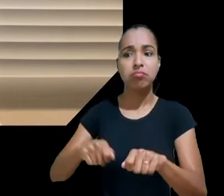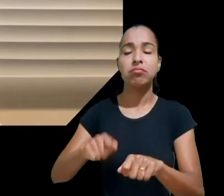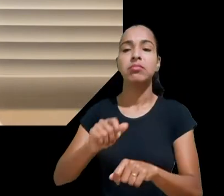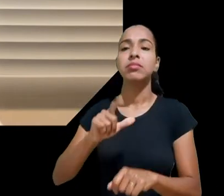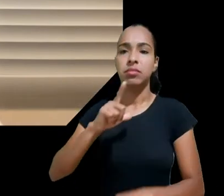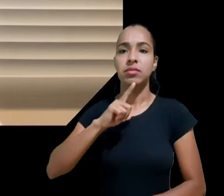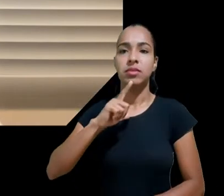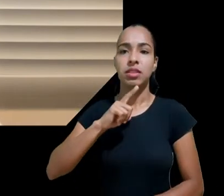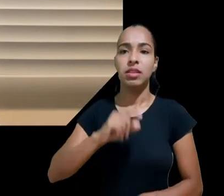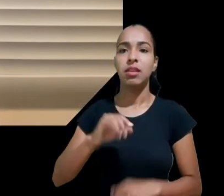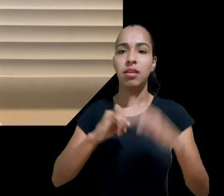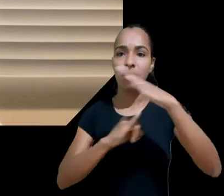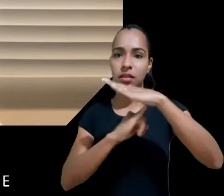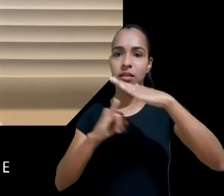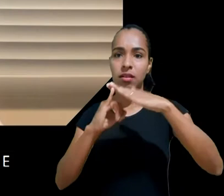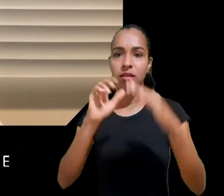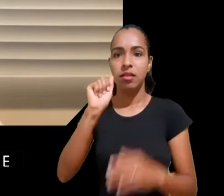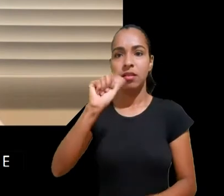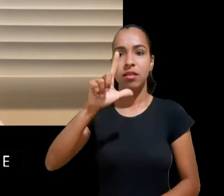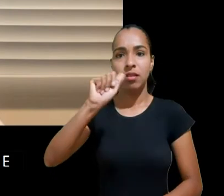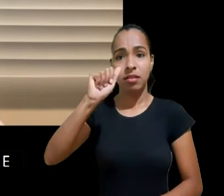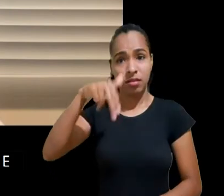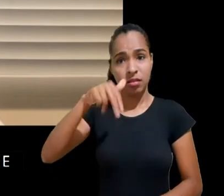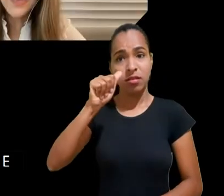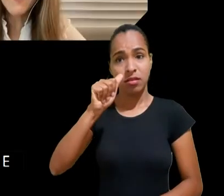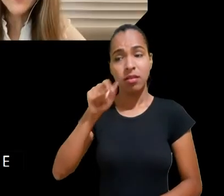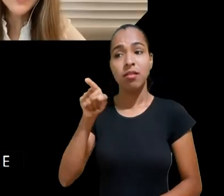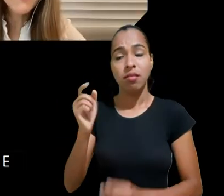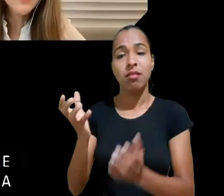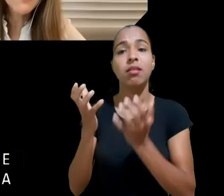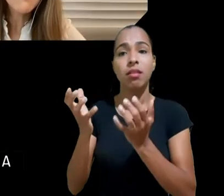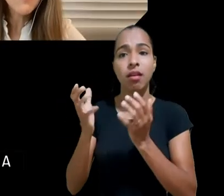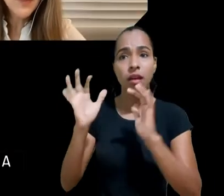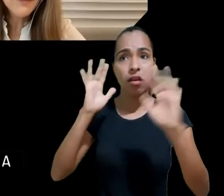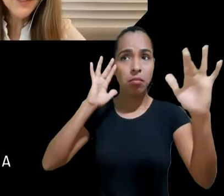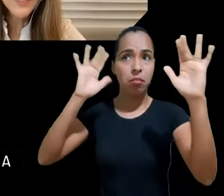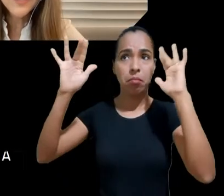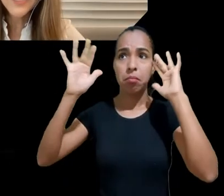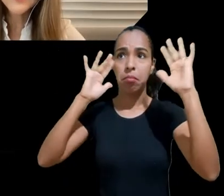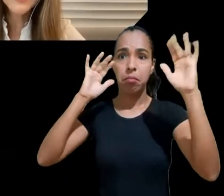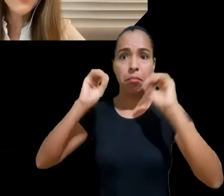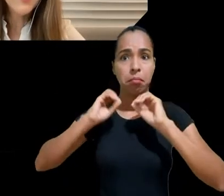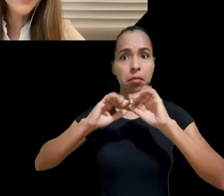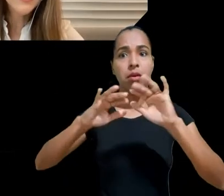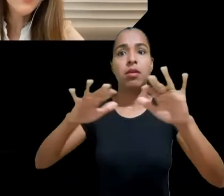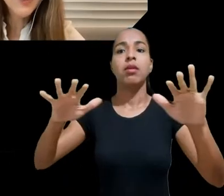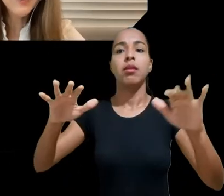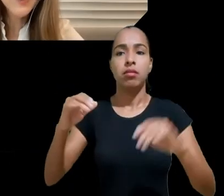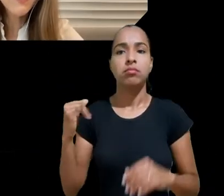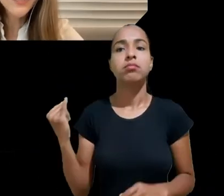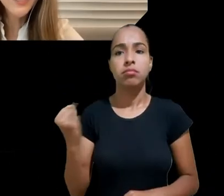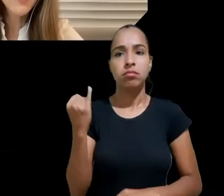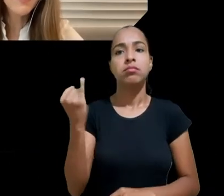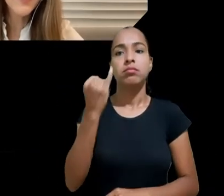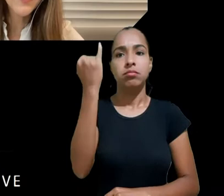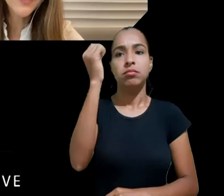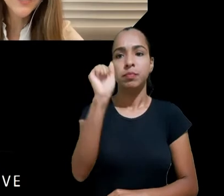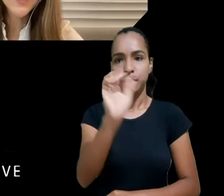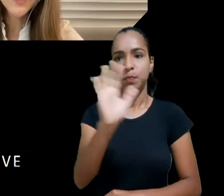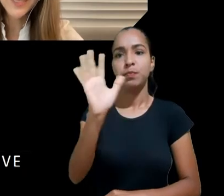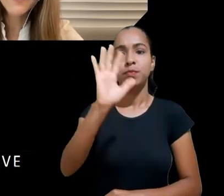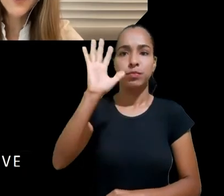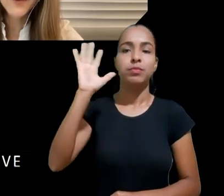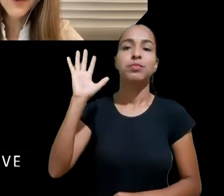realmente a refletir sobre essas soluções, acho que isso é algo que deve ser muito valorizado, então eu agradeço a todos vocês pela